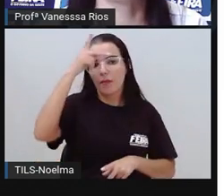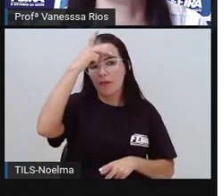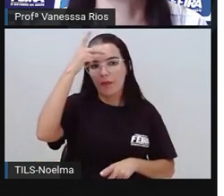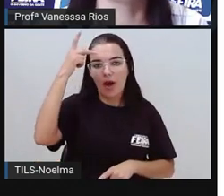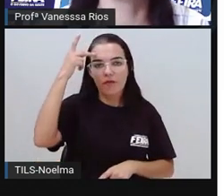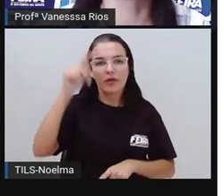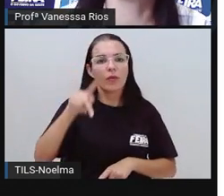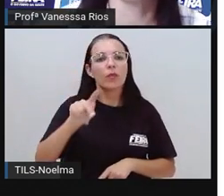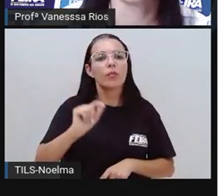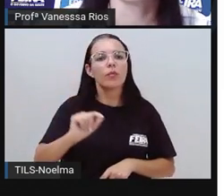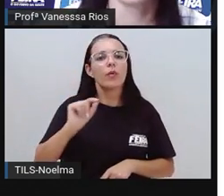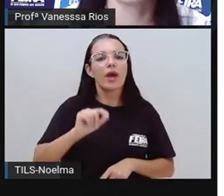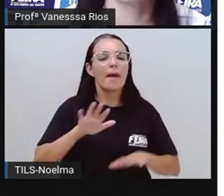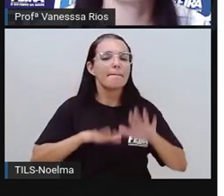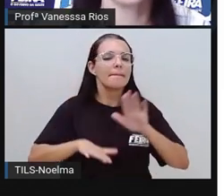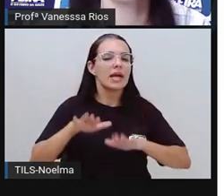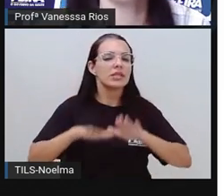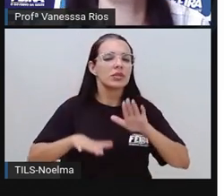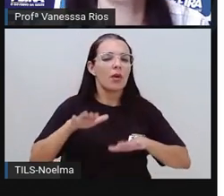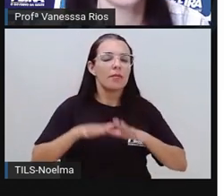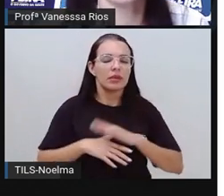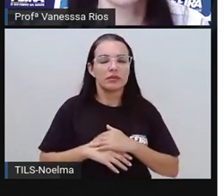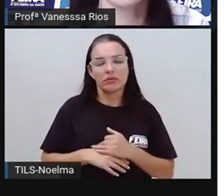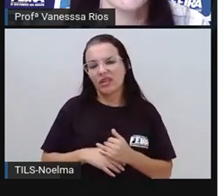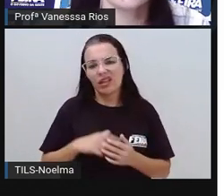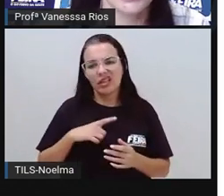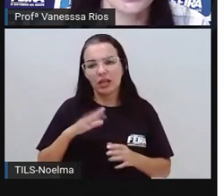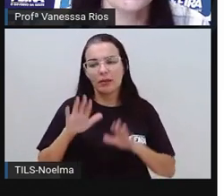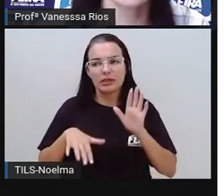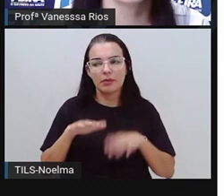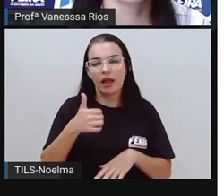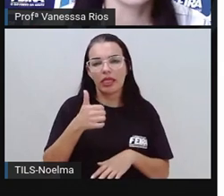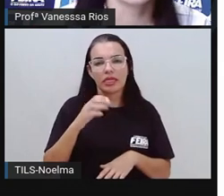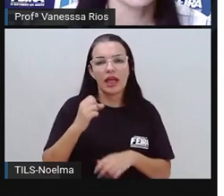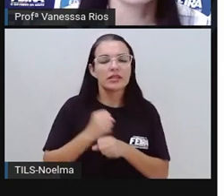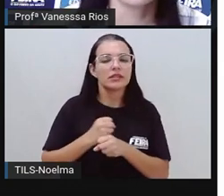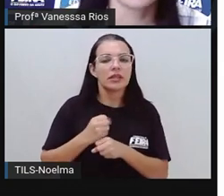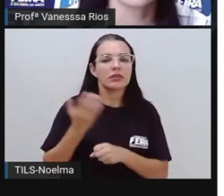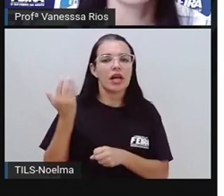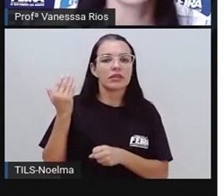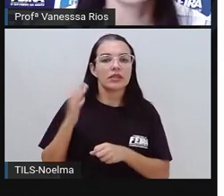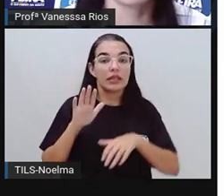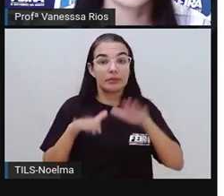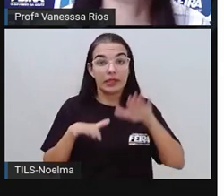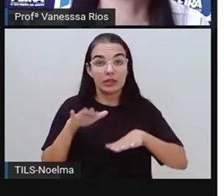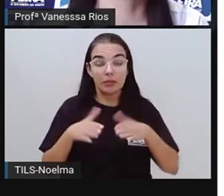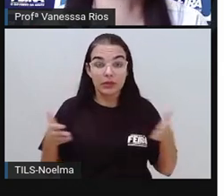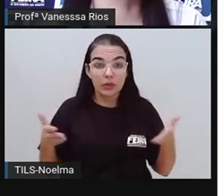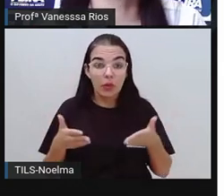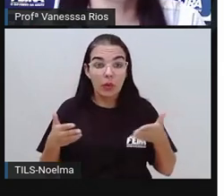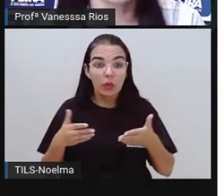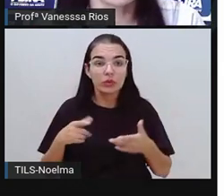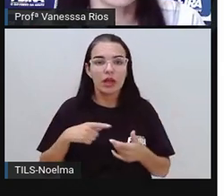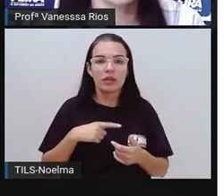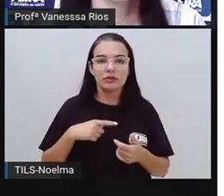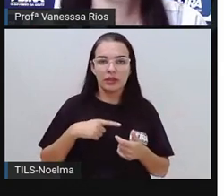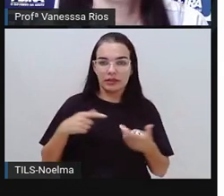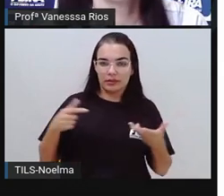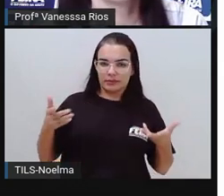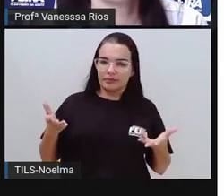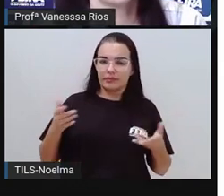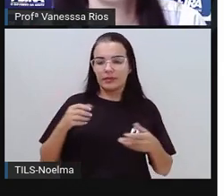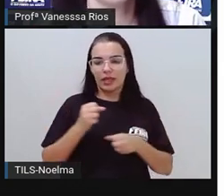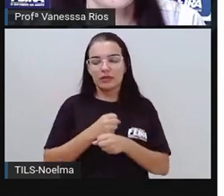estimada é porque a última pesquisa foi aí há uns 10 anos atrás. E aí é a população estimada para os anos, né?